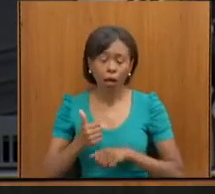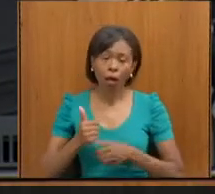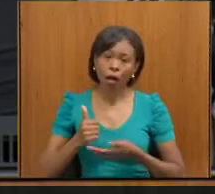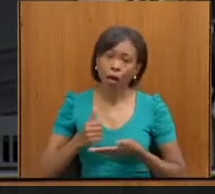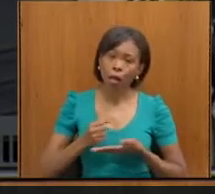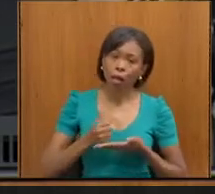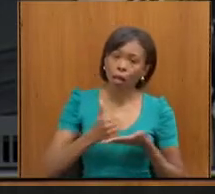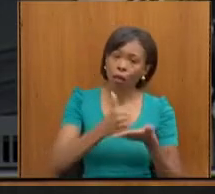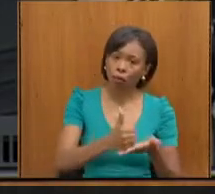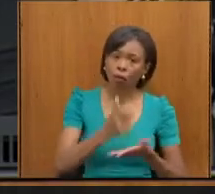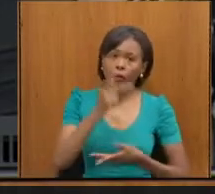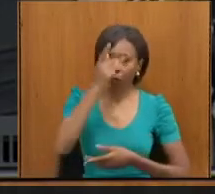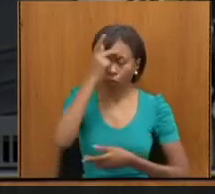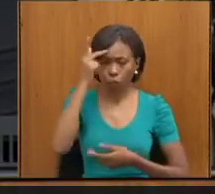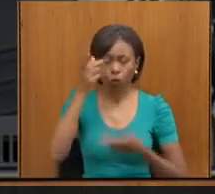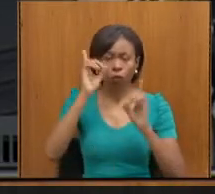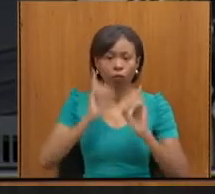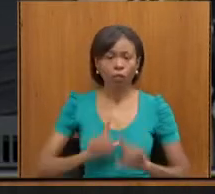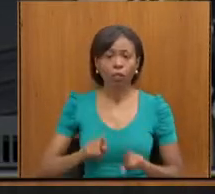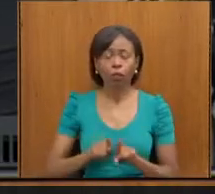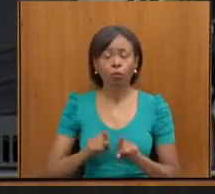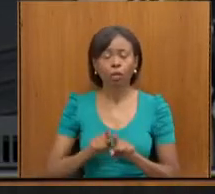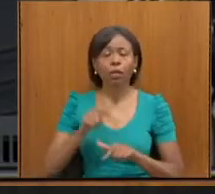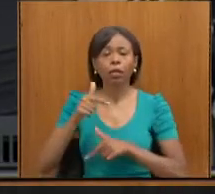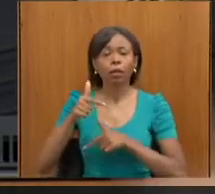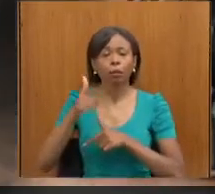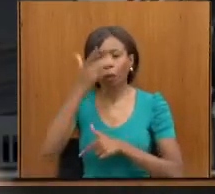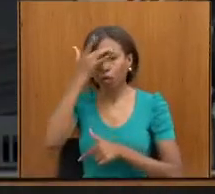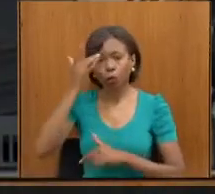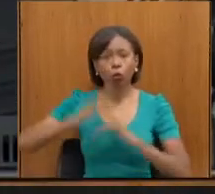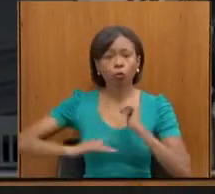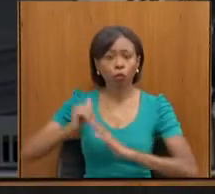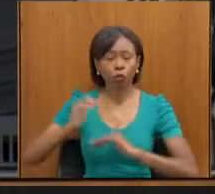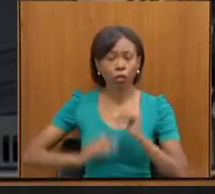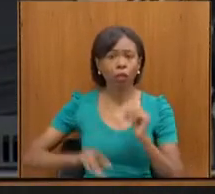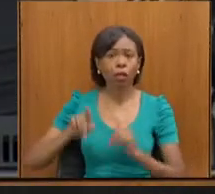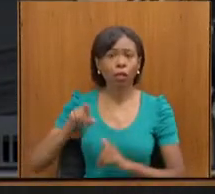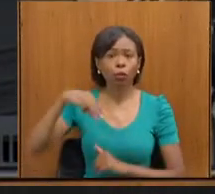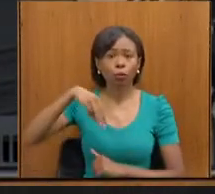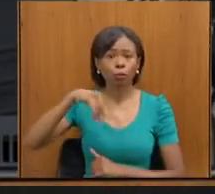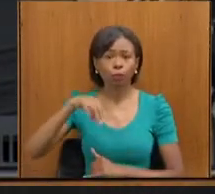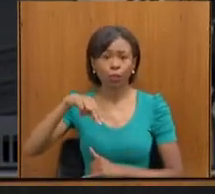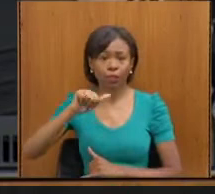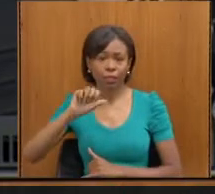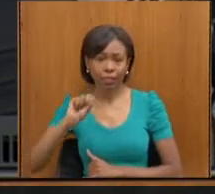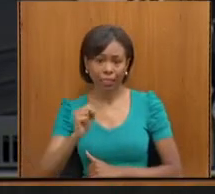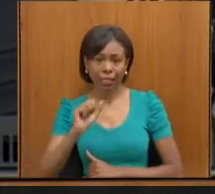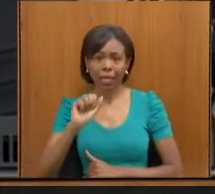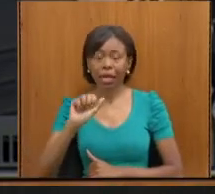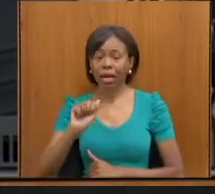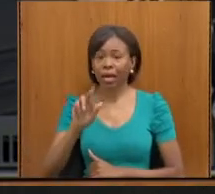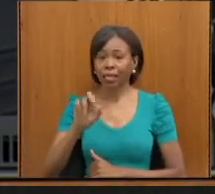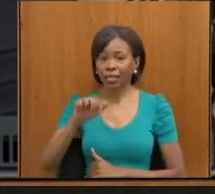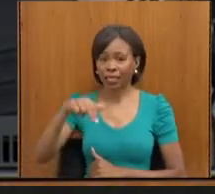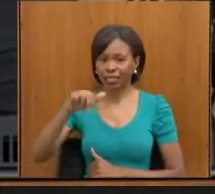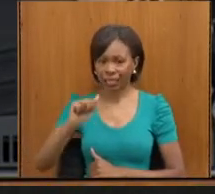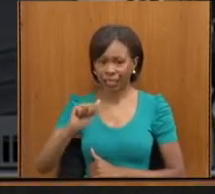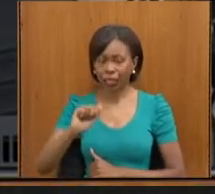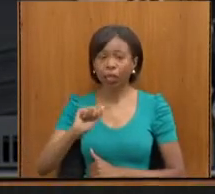colaboradores do Minas Arena para melhoria e atendimento ao público vulnerável que frequenta o Complexo do Mineirão,